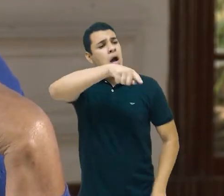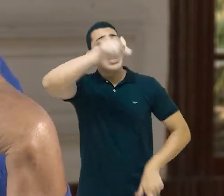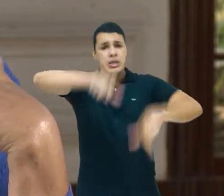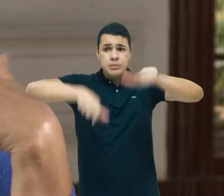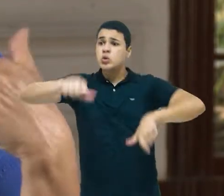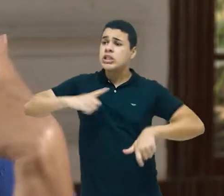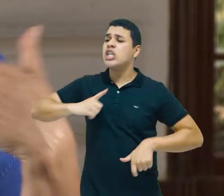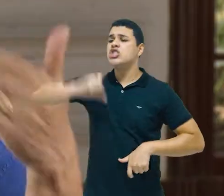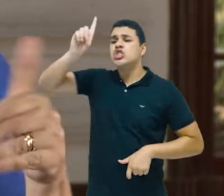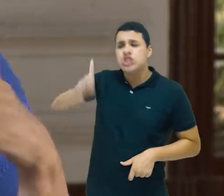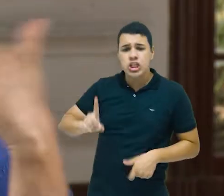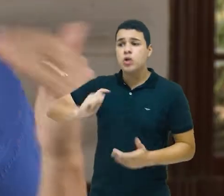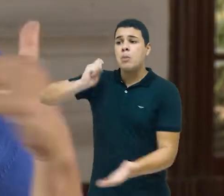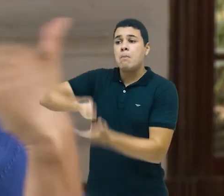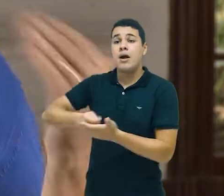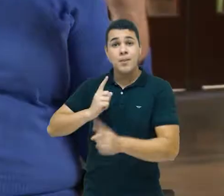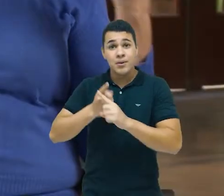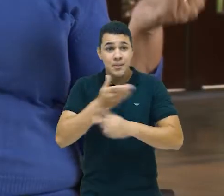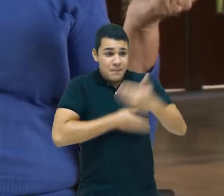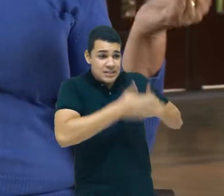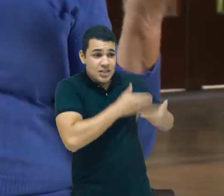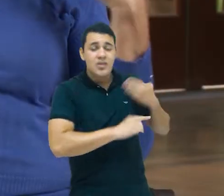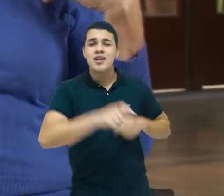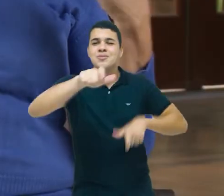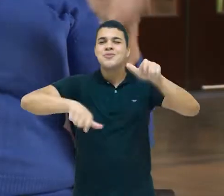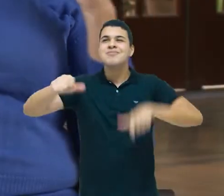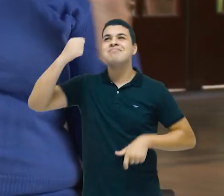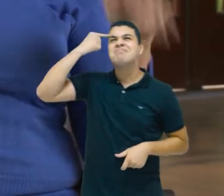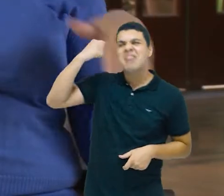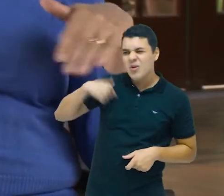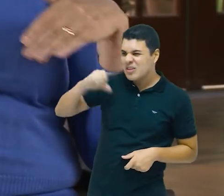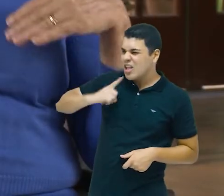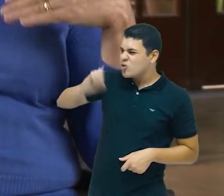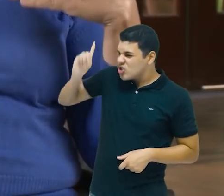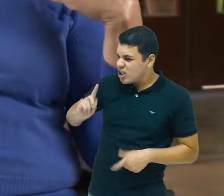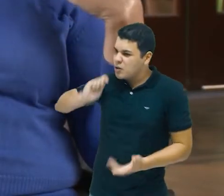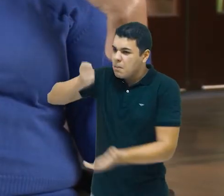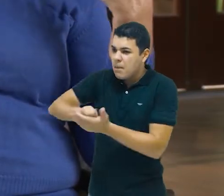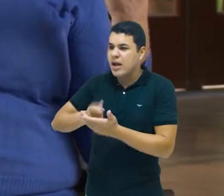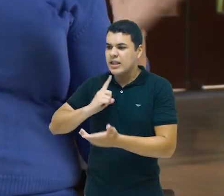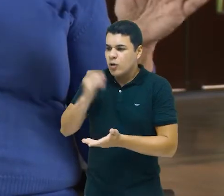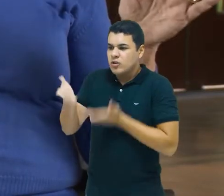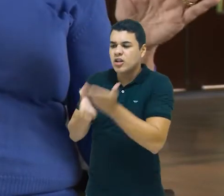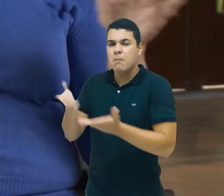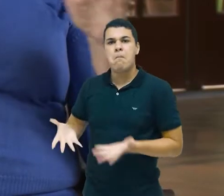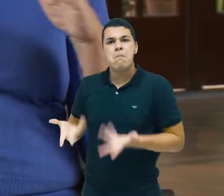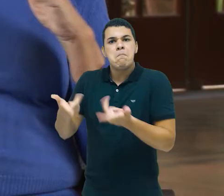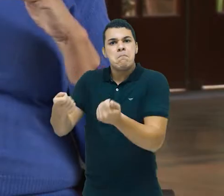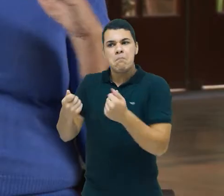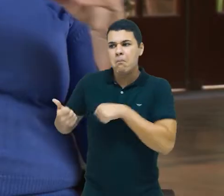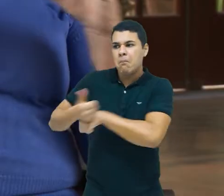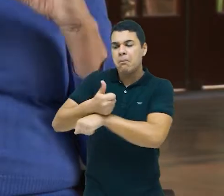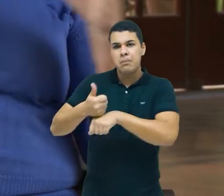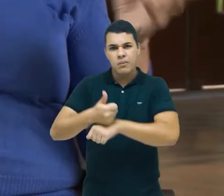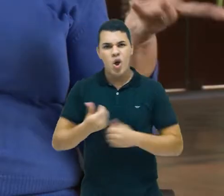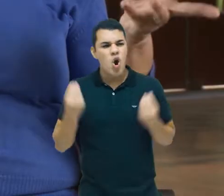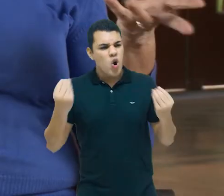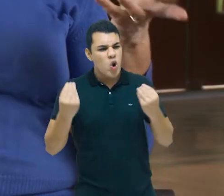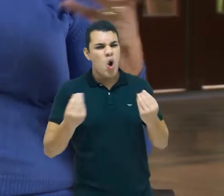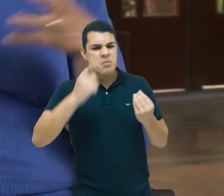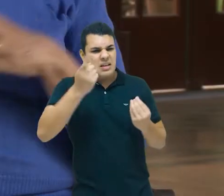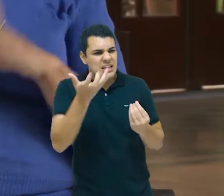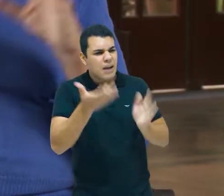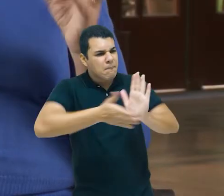de pagar, né? A ideia é que as pessoas têm direito de pagar e têm uma assistência diferenciada. Como assim a gente está propondo uma